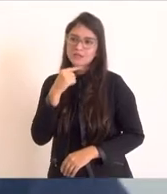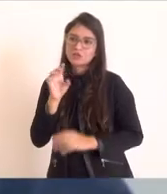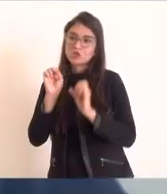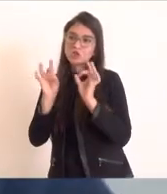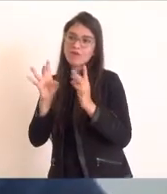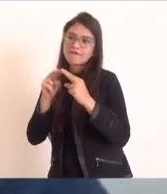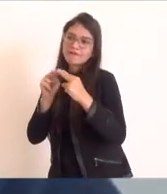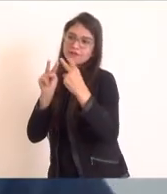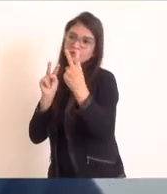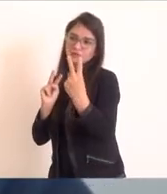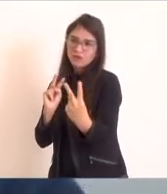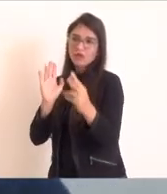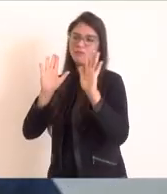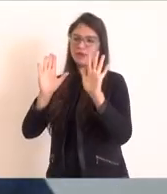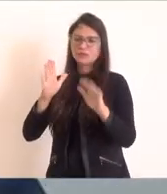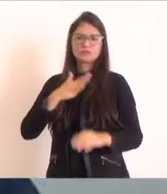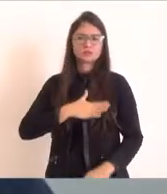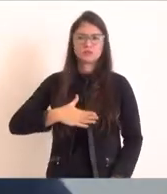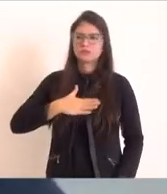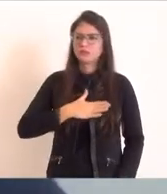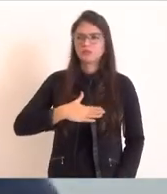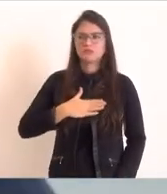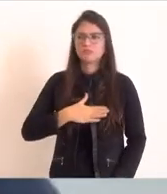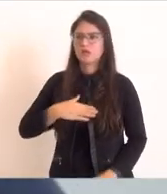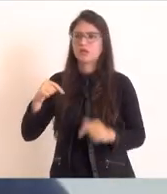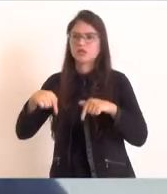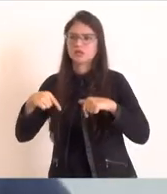mas é um prazer poder participar dessa mesa.